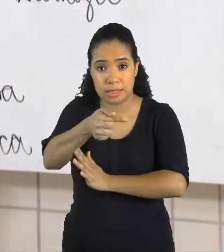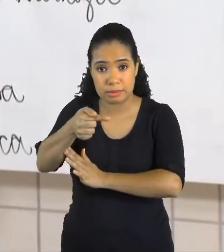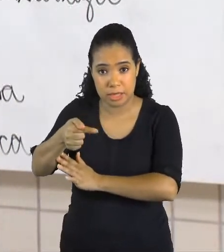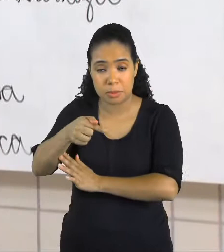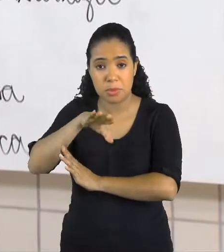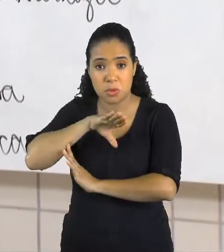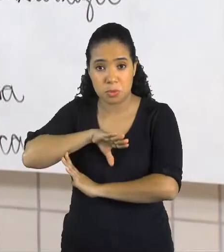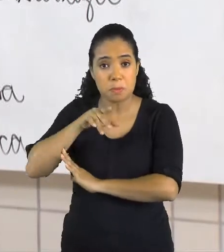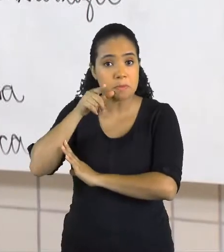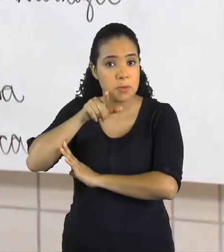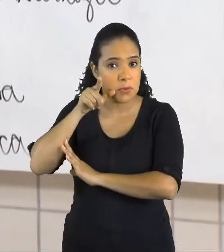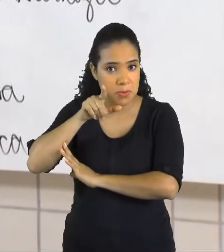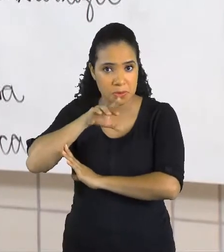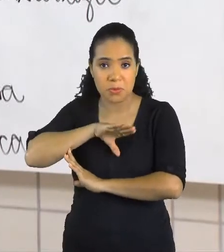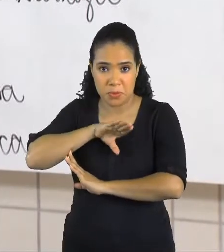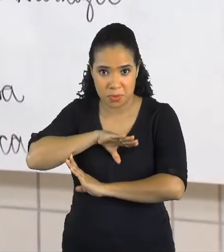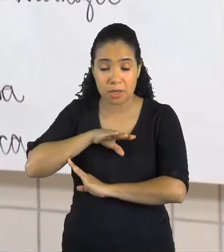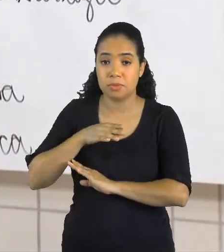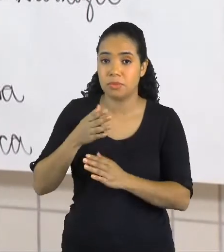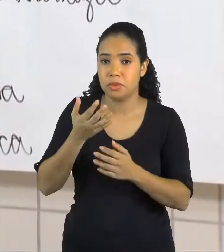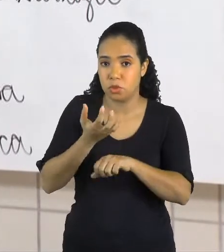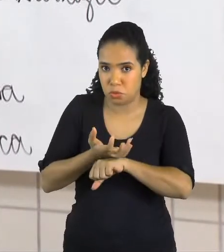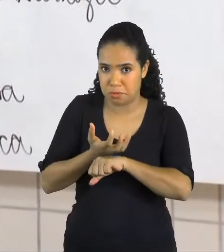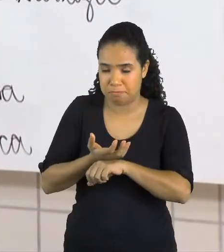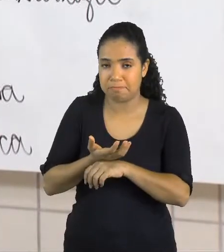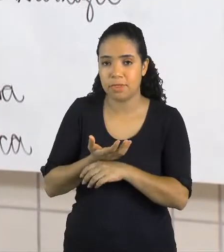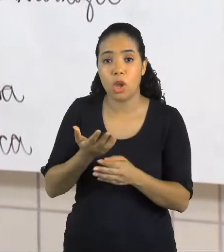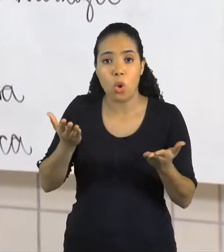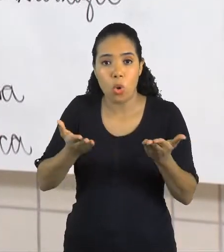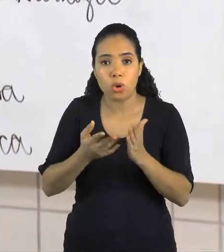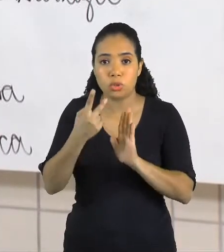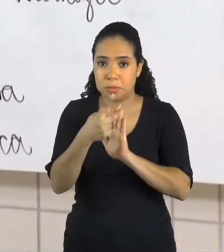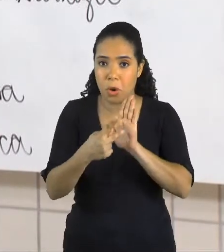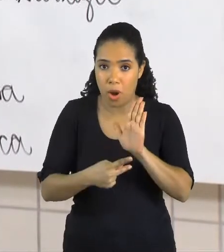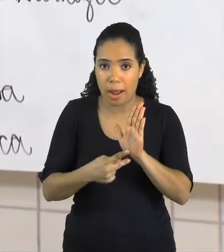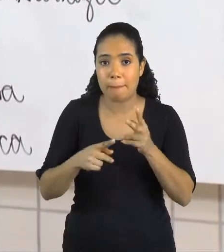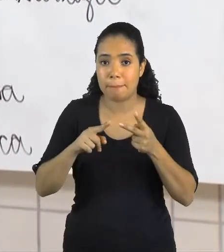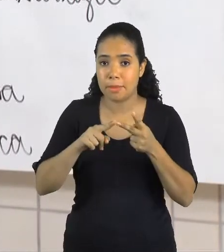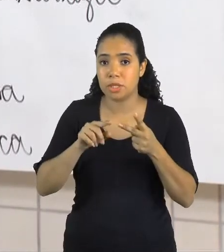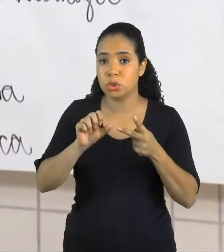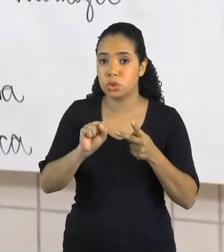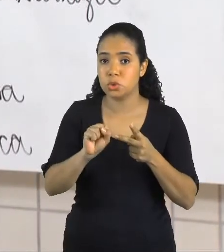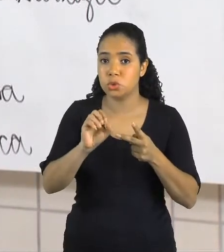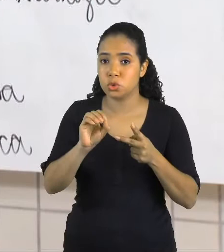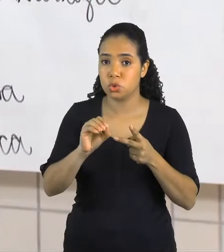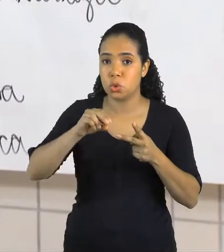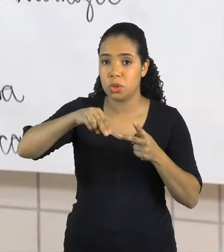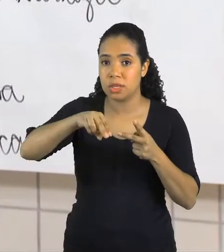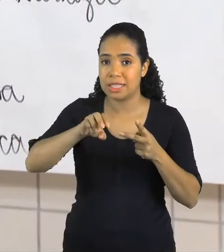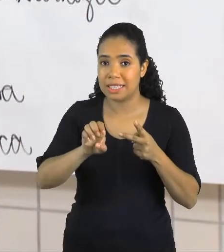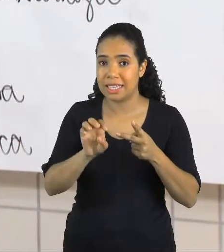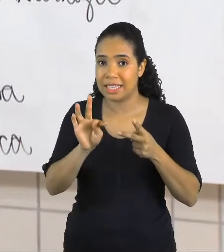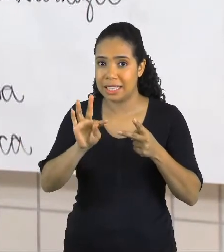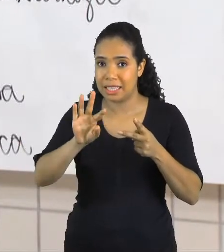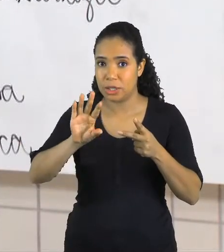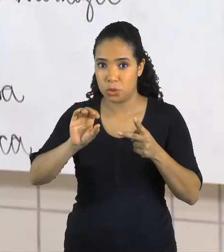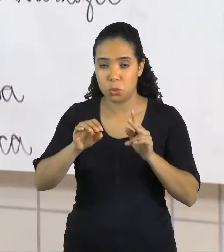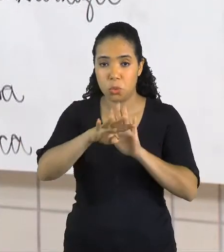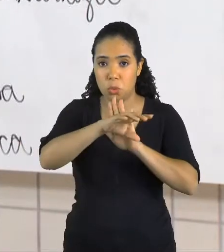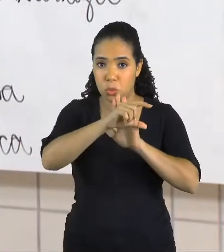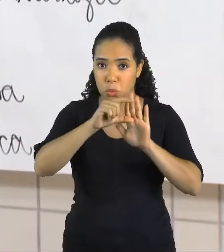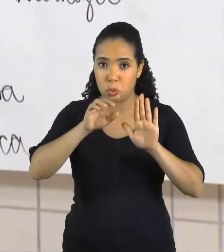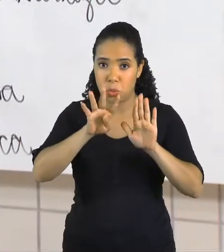portuguesa e nela iremos estudar poema, soneto, conotação e